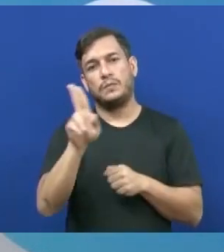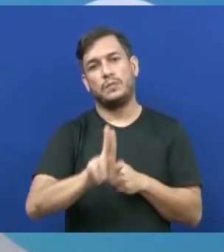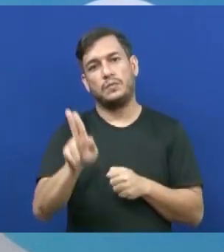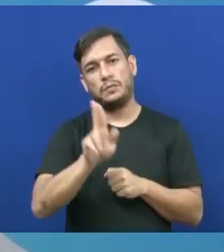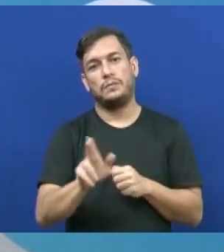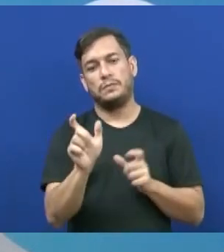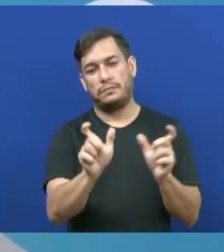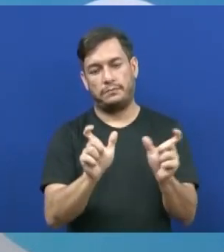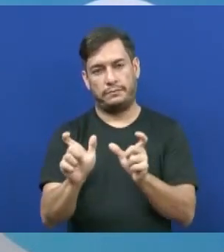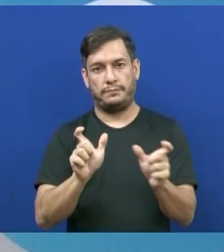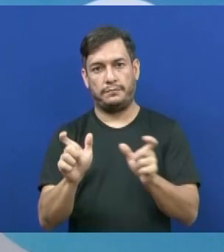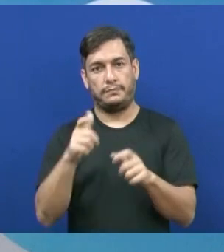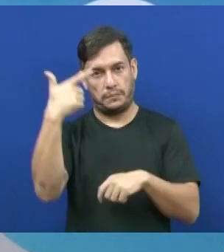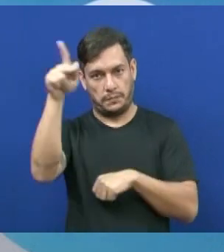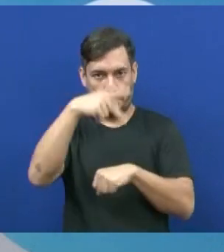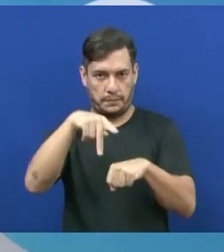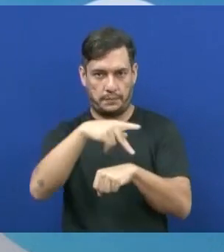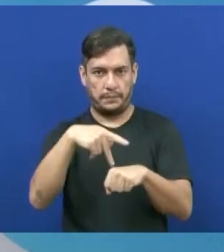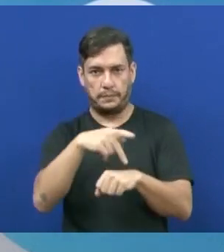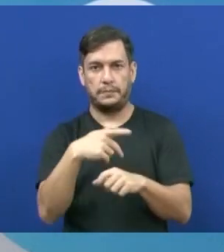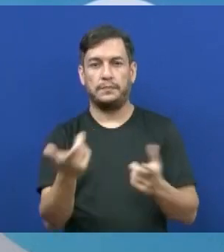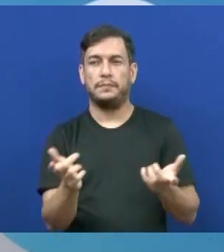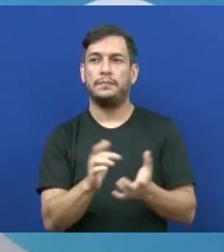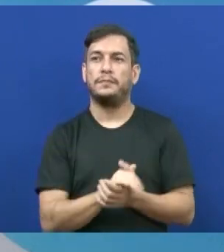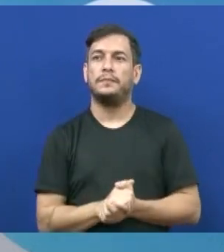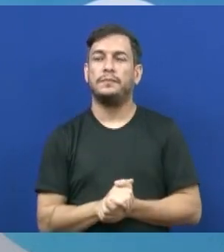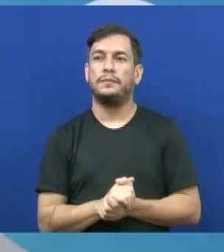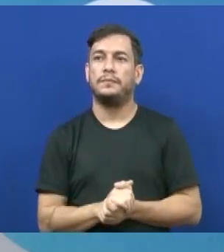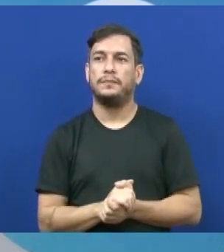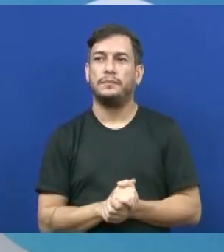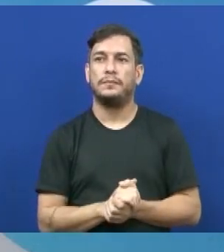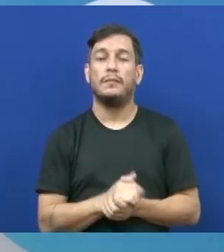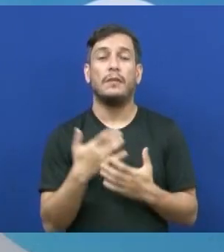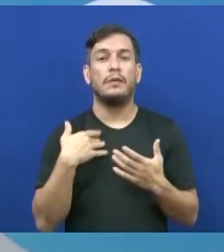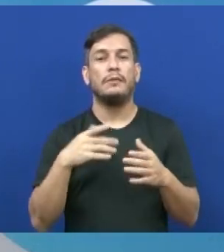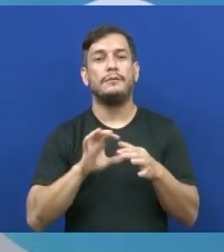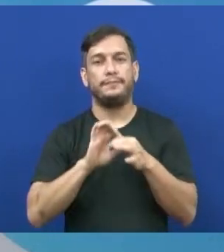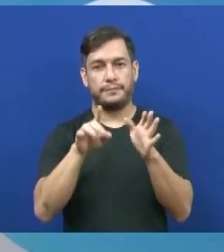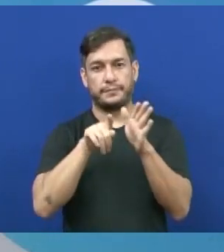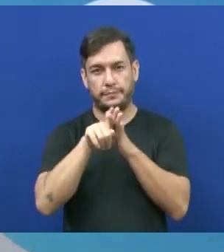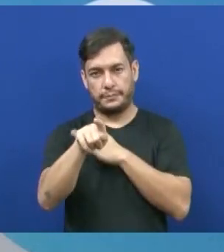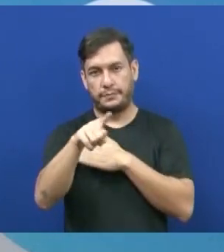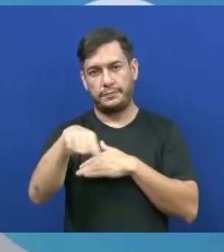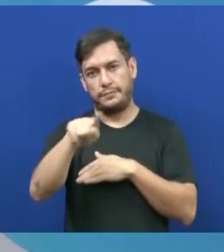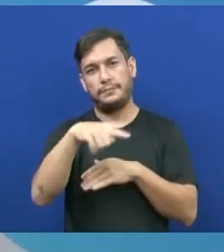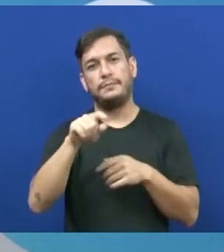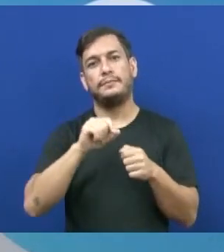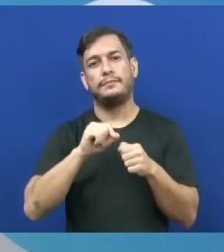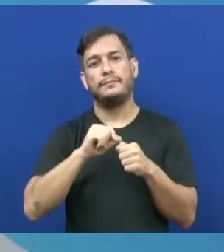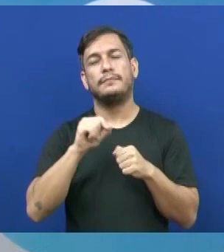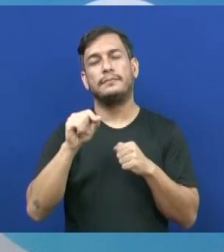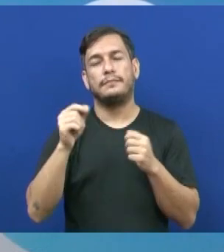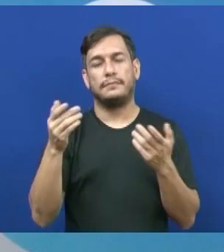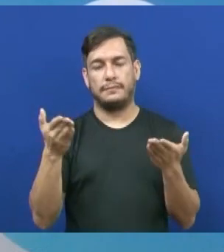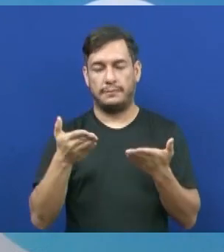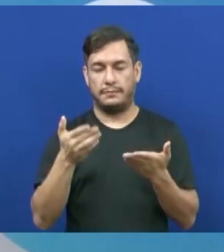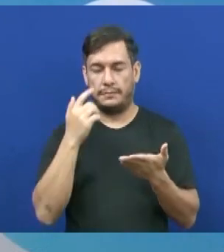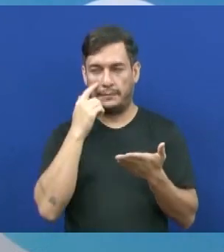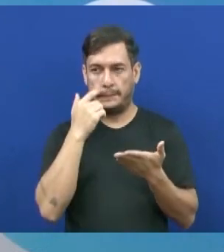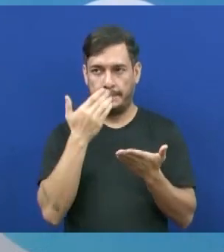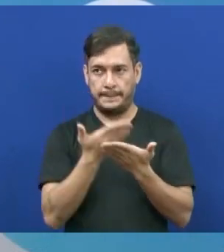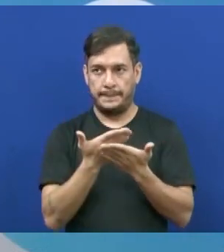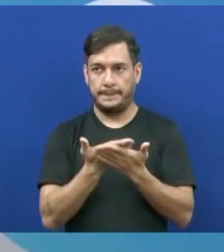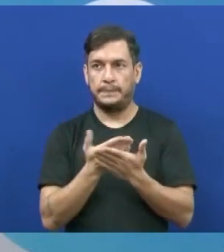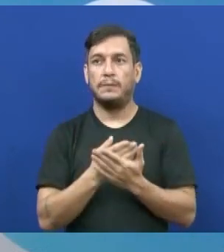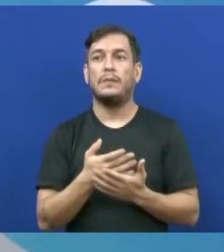estrangeirismo. Certo? E aí eu queria deixar uma questão para vocês, para vocês estarem fazendo após essa aula. Ok? Eu